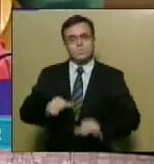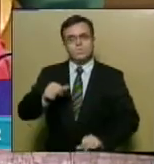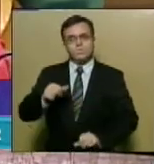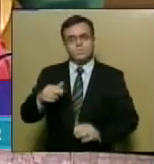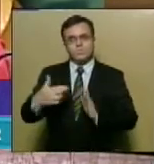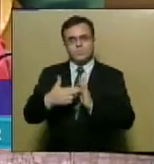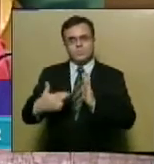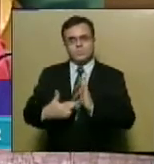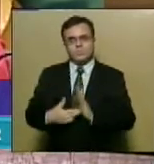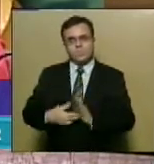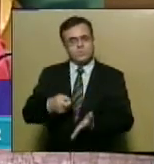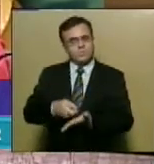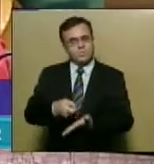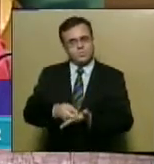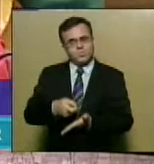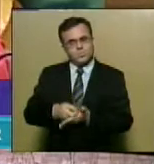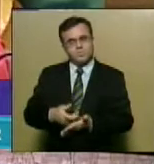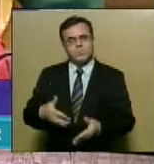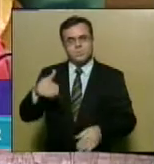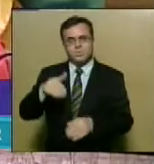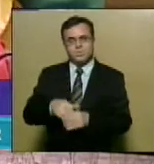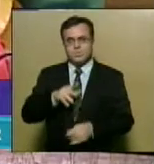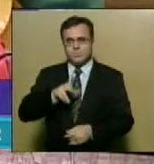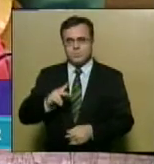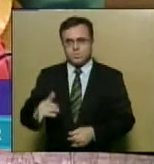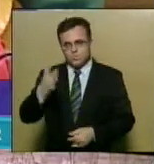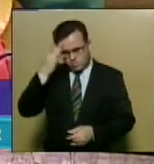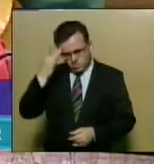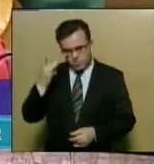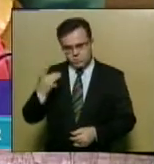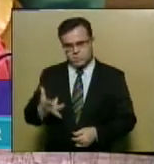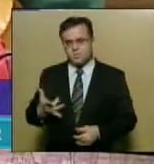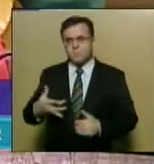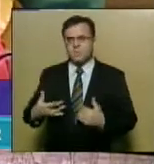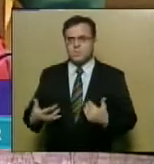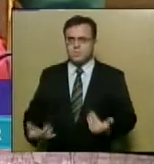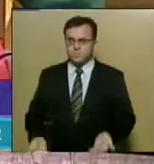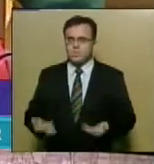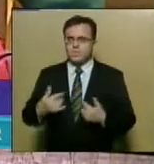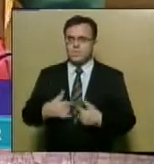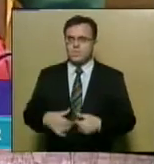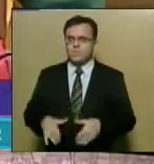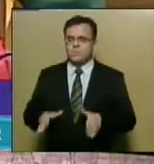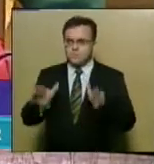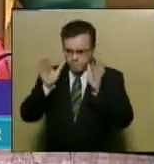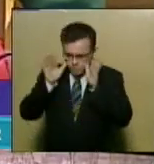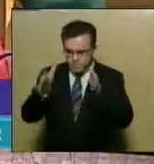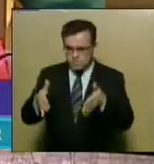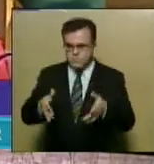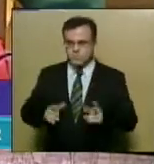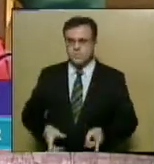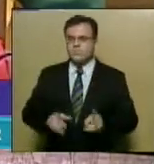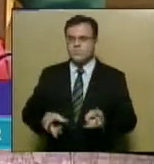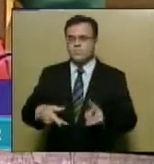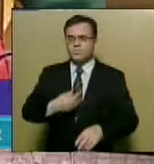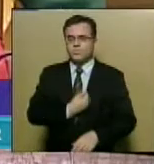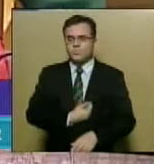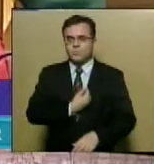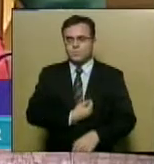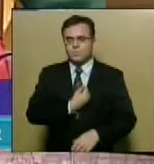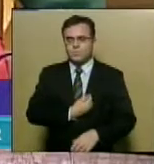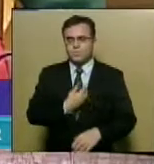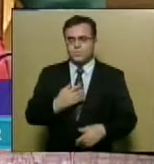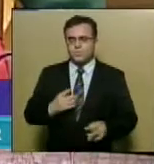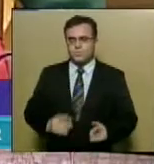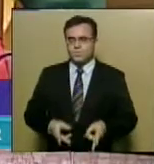regras do combate à pobreza, que será votado nesta Casa amanhã e, na sua visão, afronta a Constituição Federal. Em seguida, apresentou dados